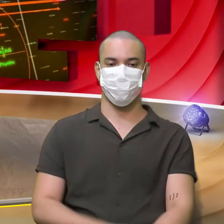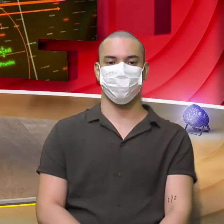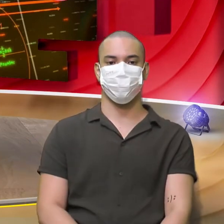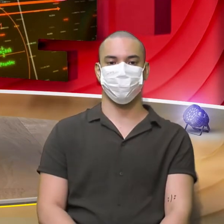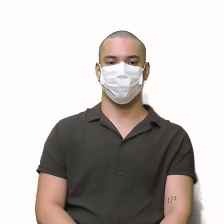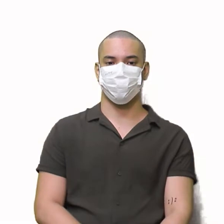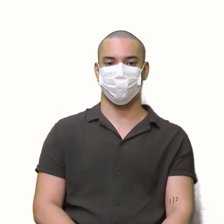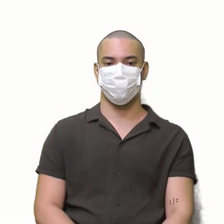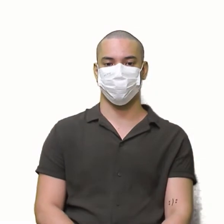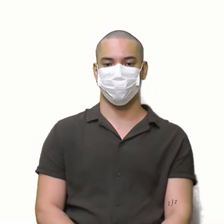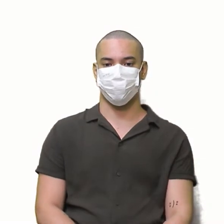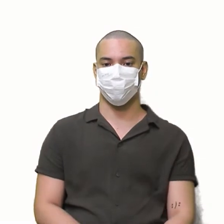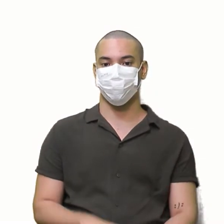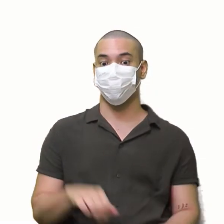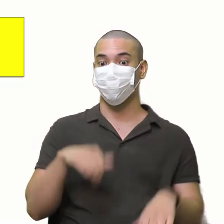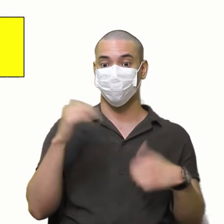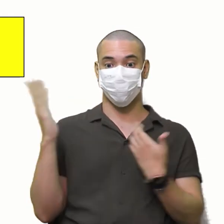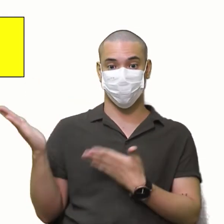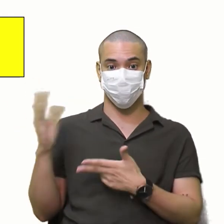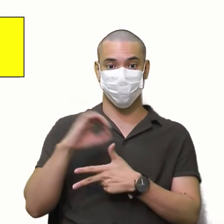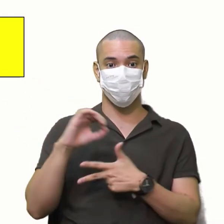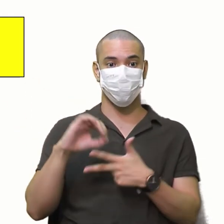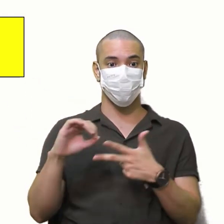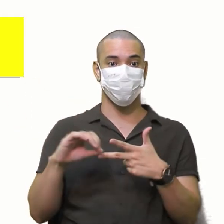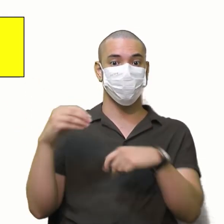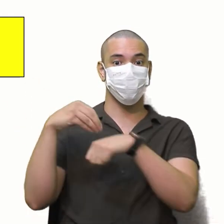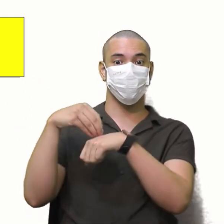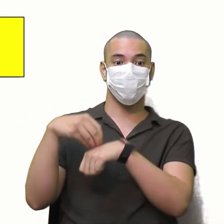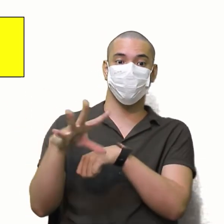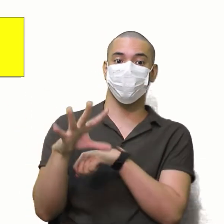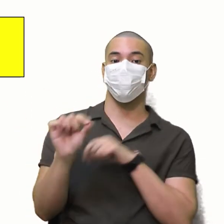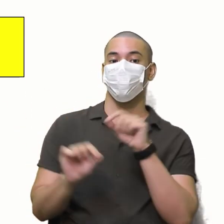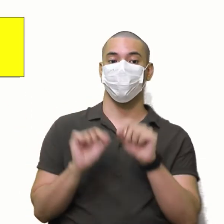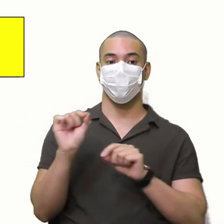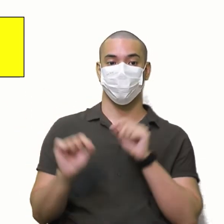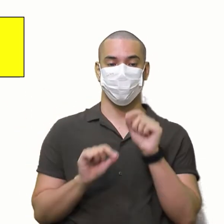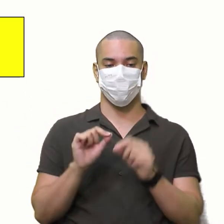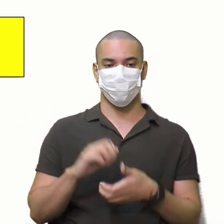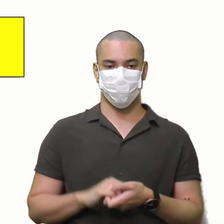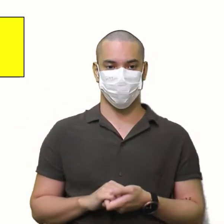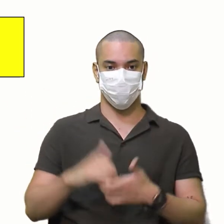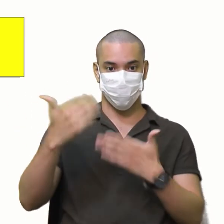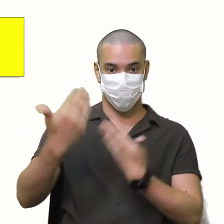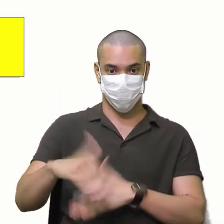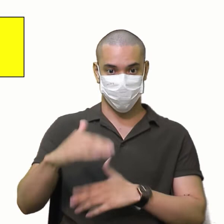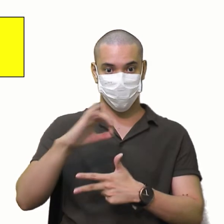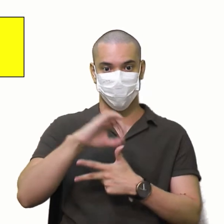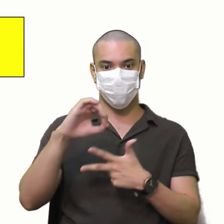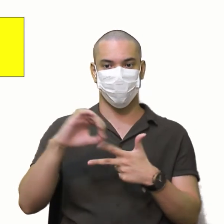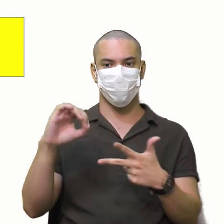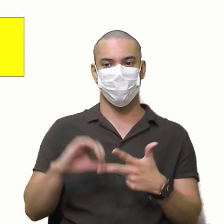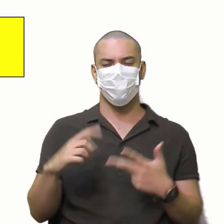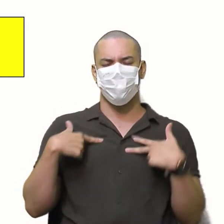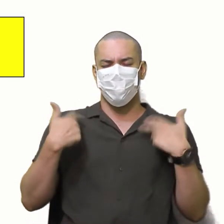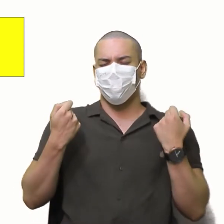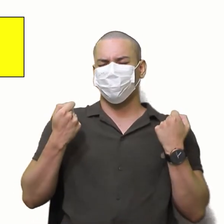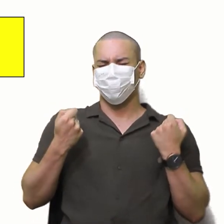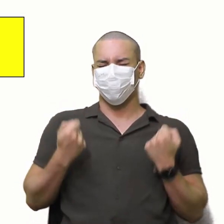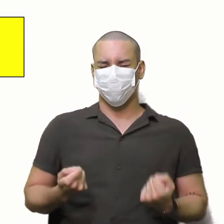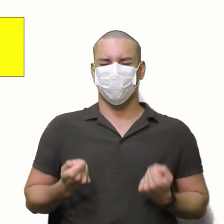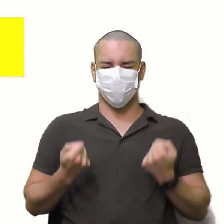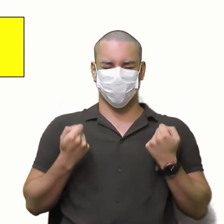Olha lá Se Liga no Enem E a dica é? Olha só A prova do Enem É densa